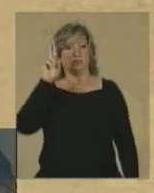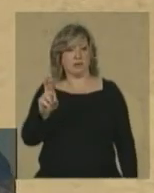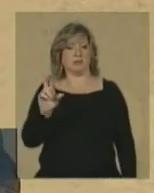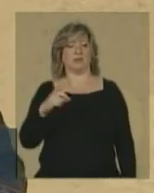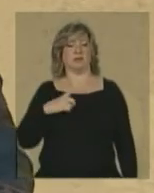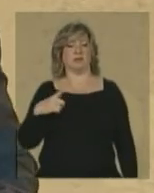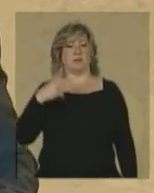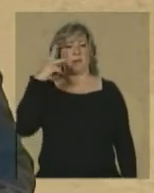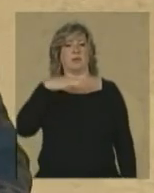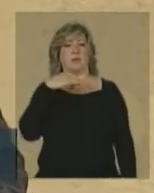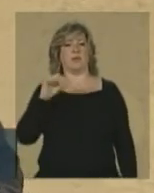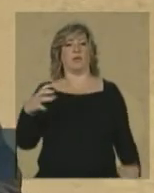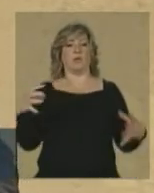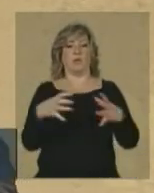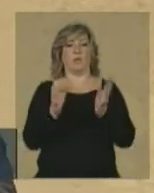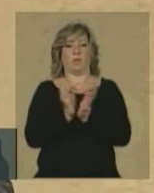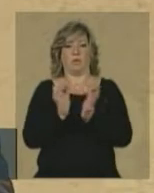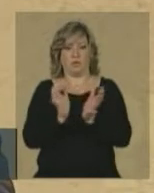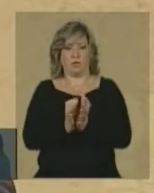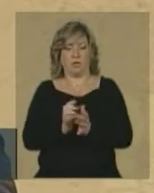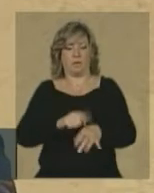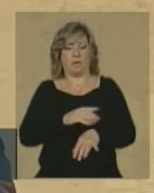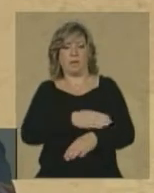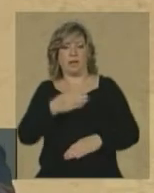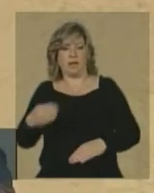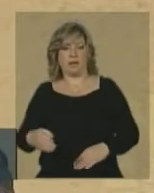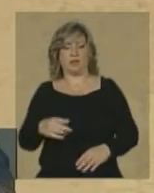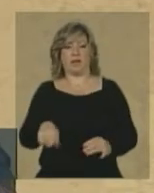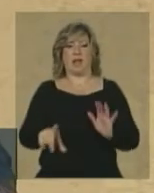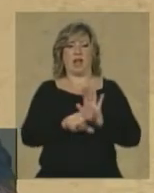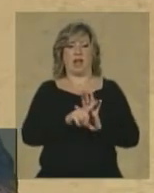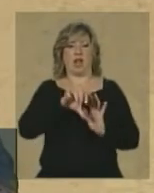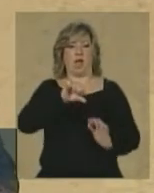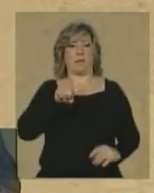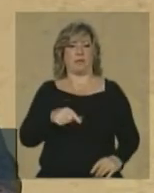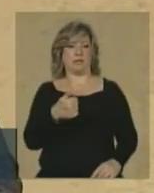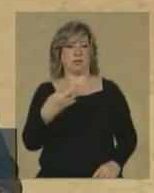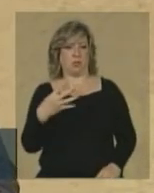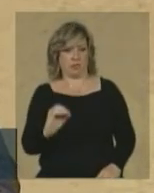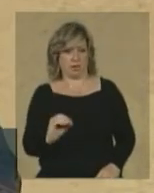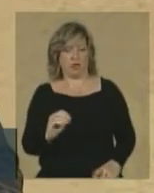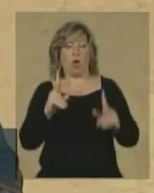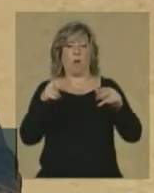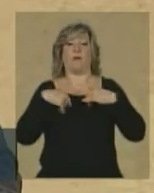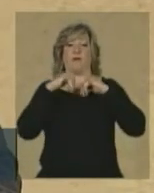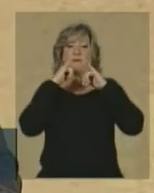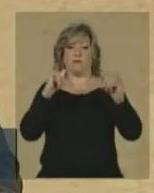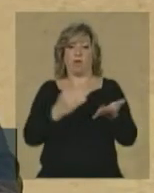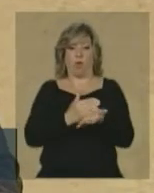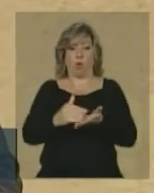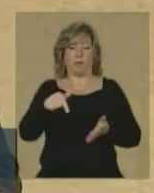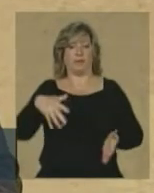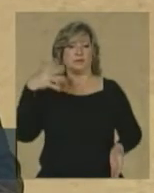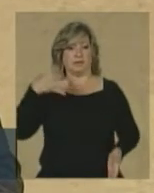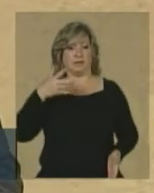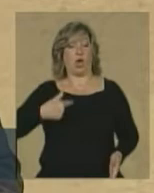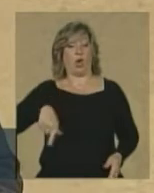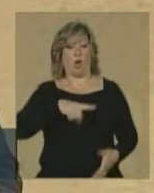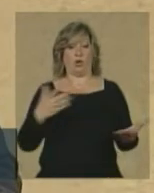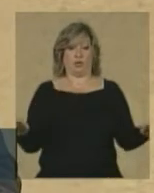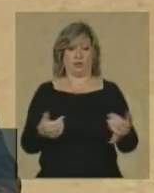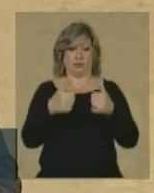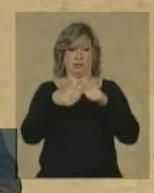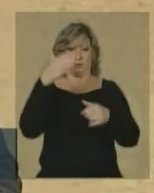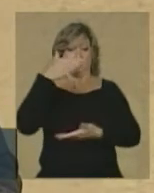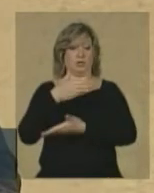opositores políticos no período mencionado na Lei 9.140. Como eu disse no início desta manifestação, hoje estamos diante de um fato